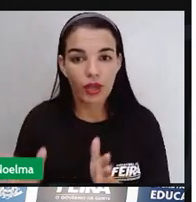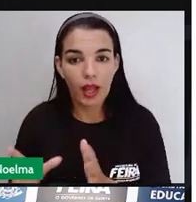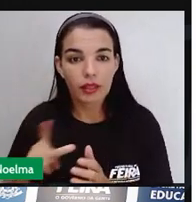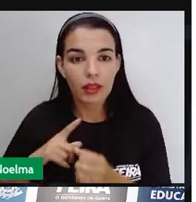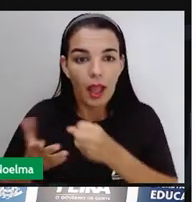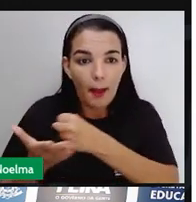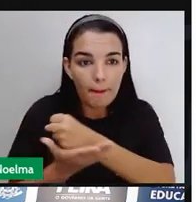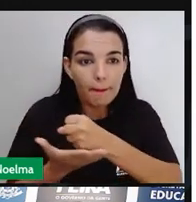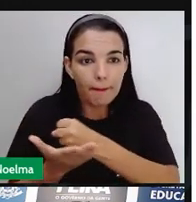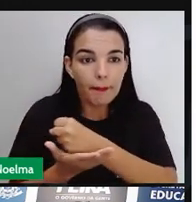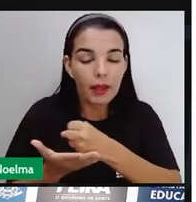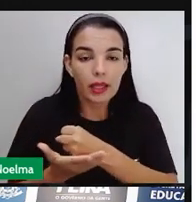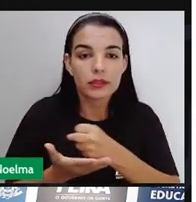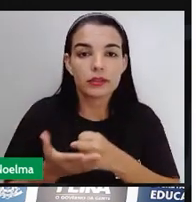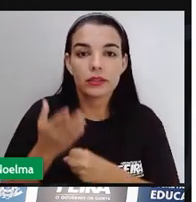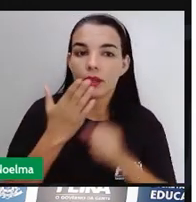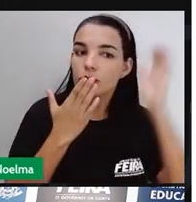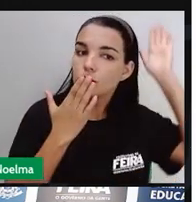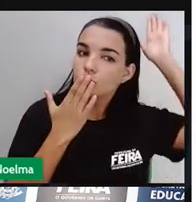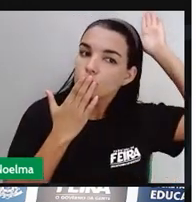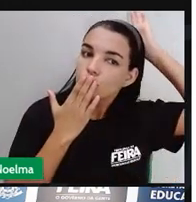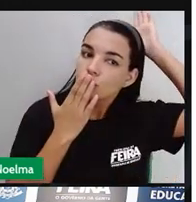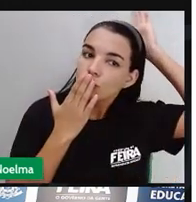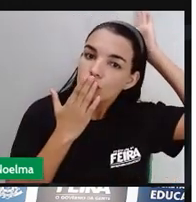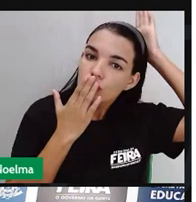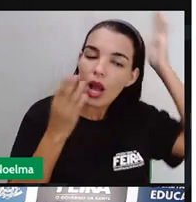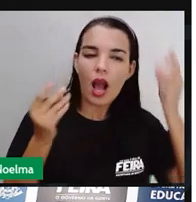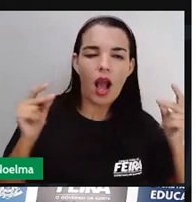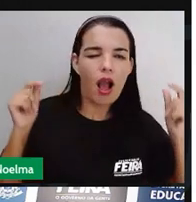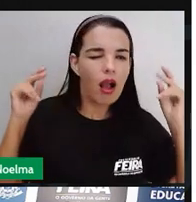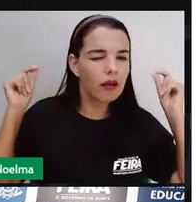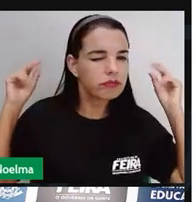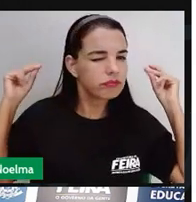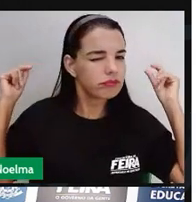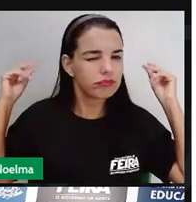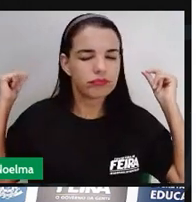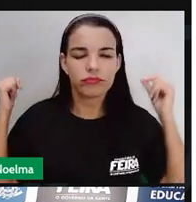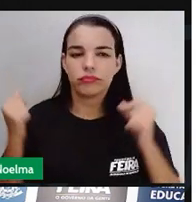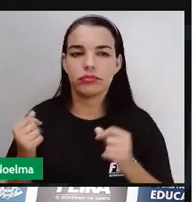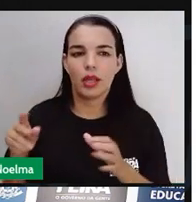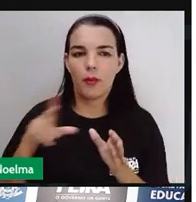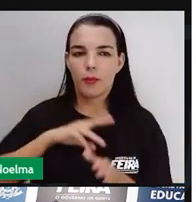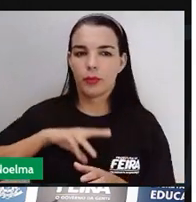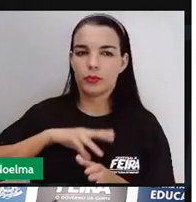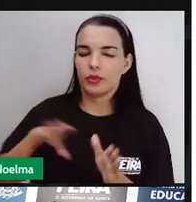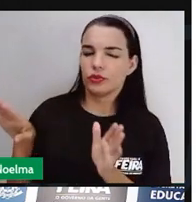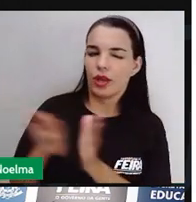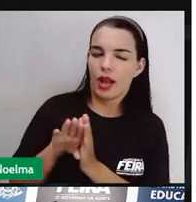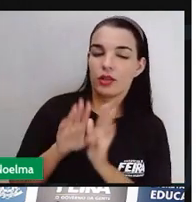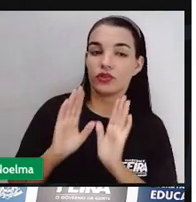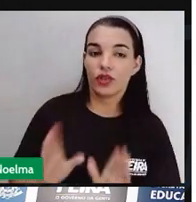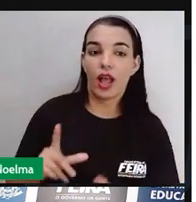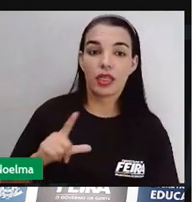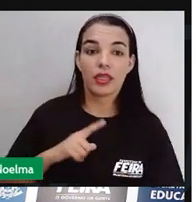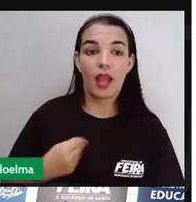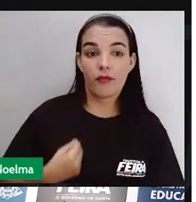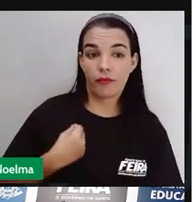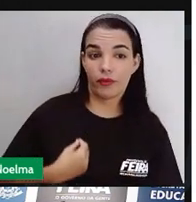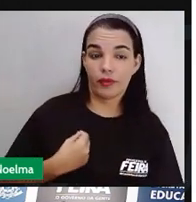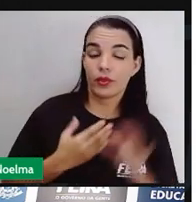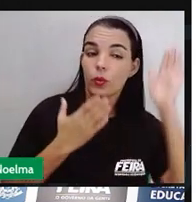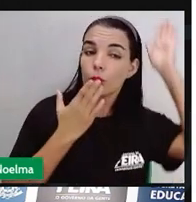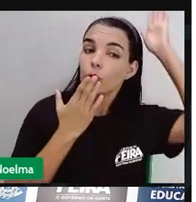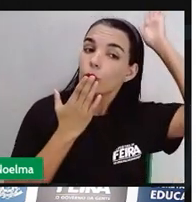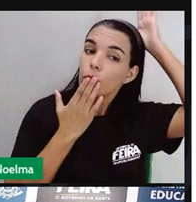Brasil, mesmo antes do descobrimento, né? O território já era habitado por esses povos nativos, que no caso seriam os